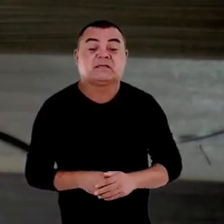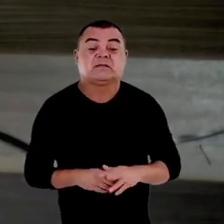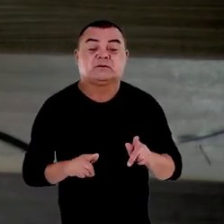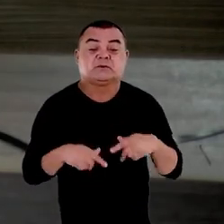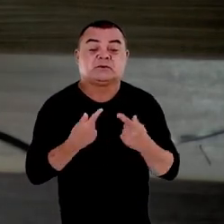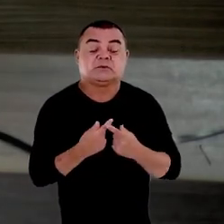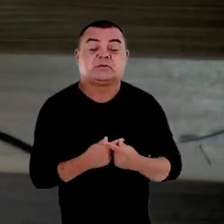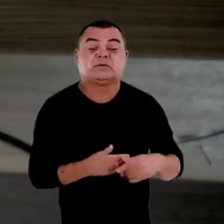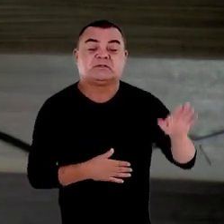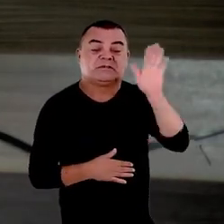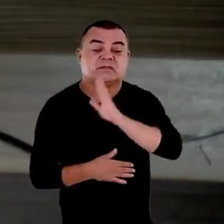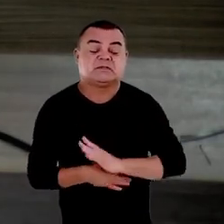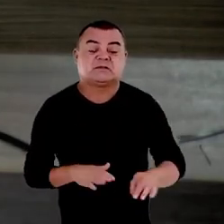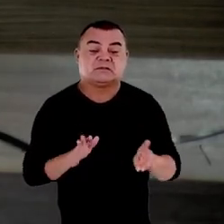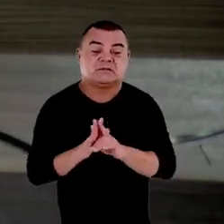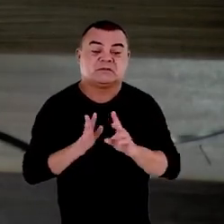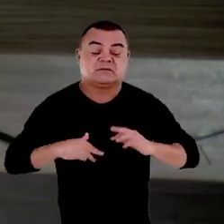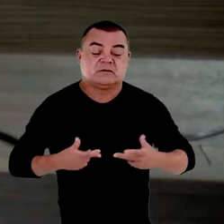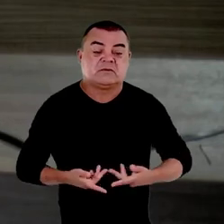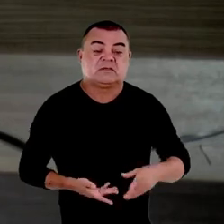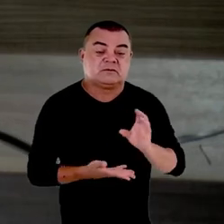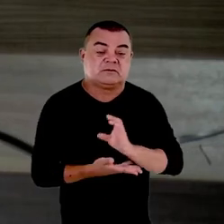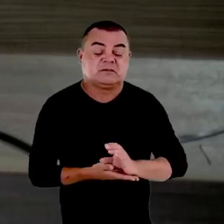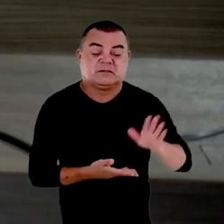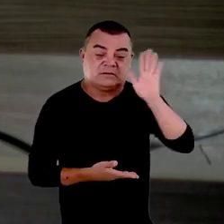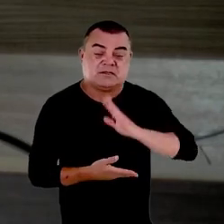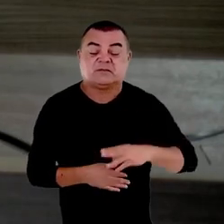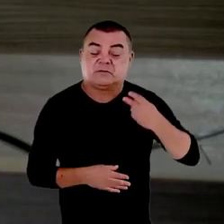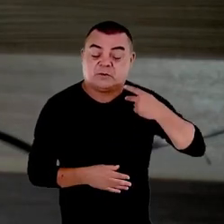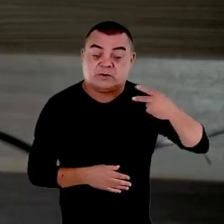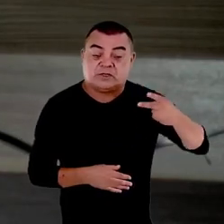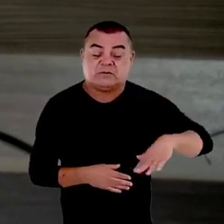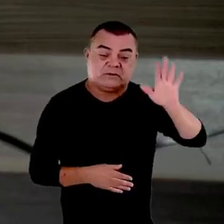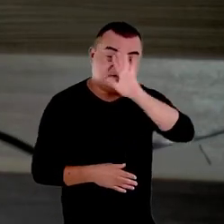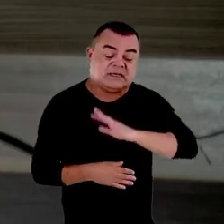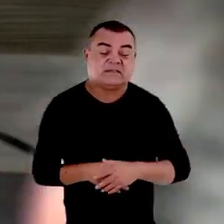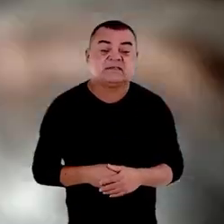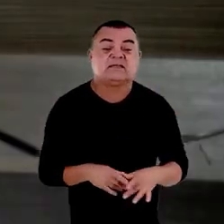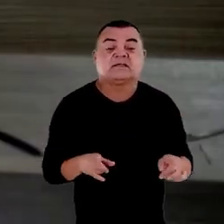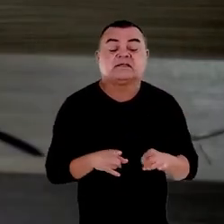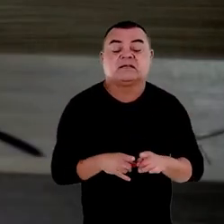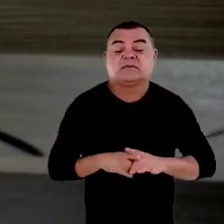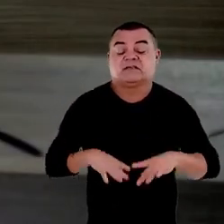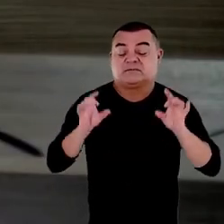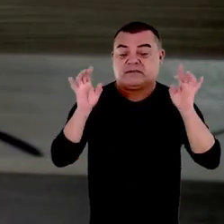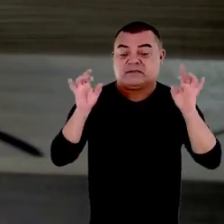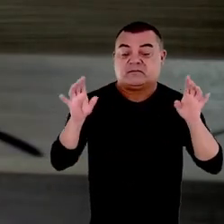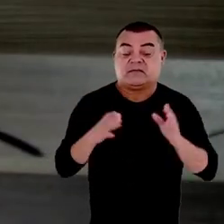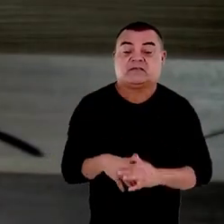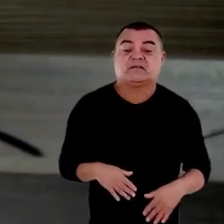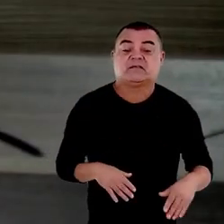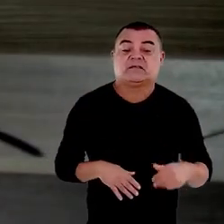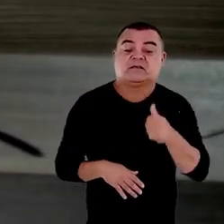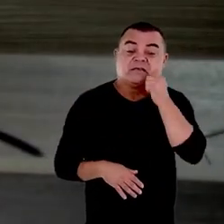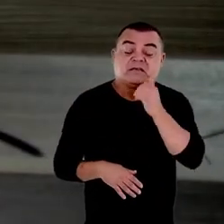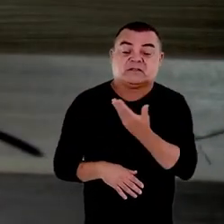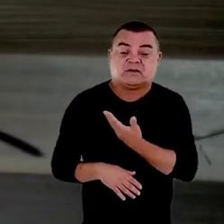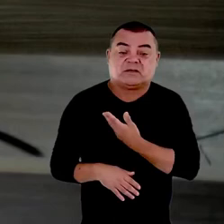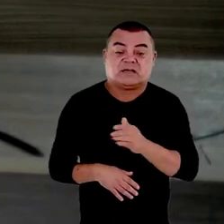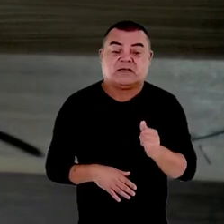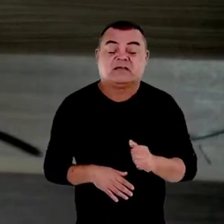Nacional de Direitos Humanos do Conselho Nacional de Procuradores Gerais e muito especialmente as colegas Alexandra